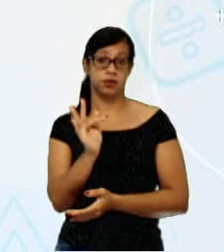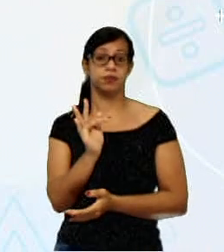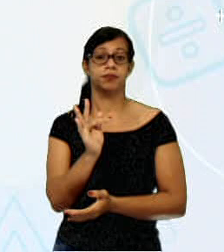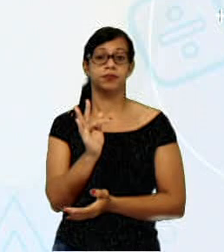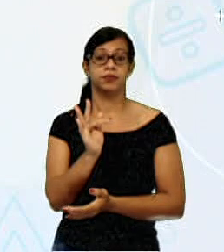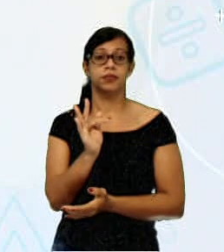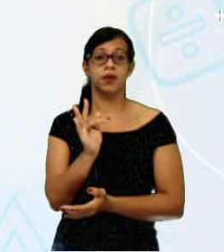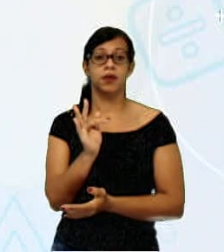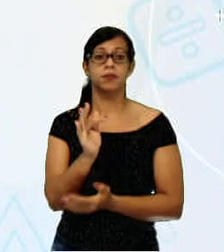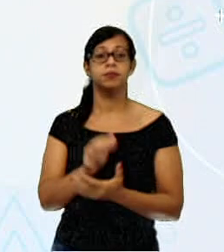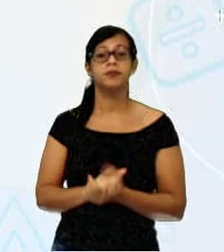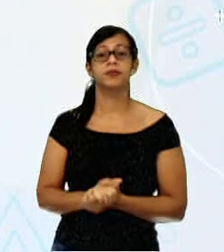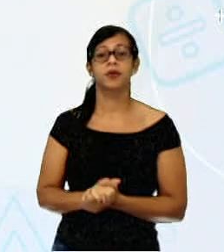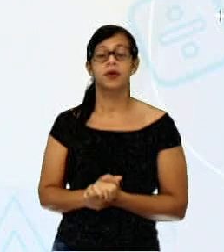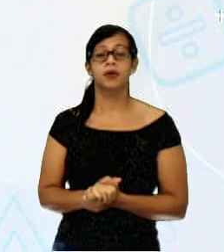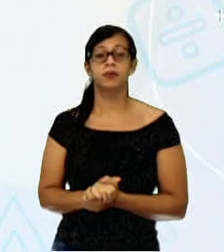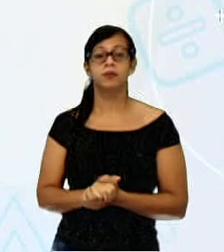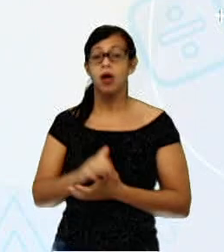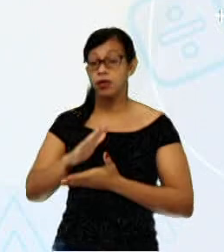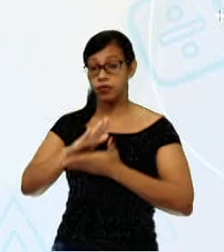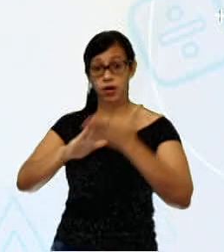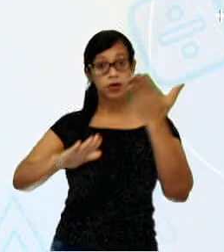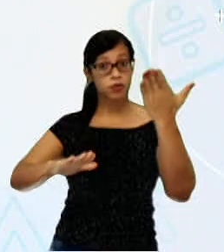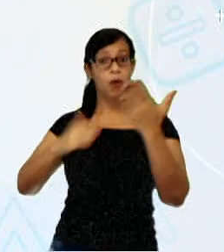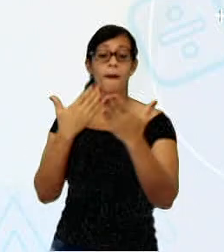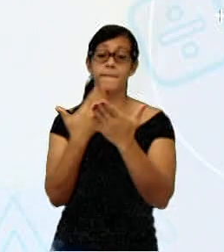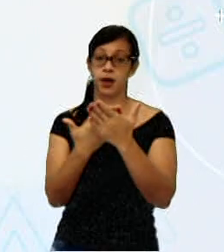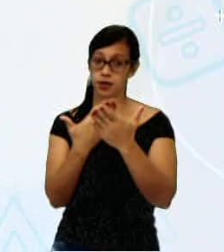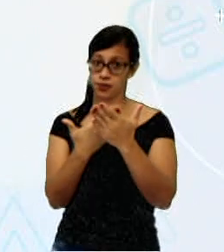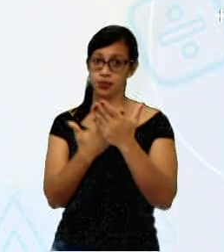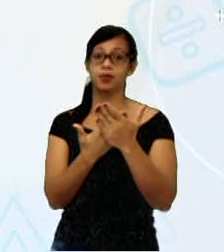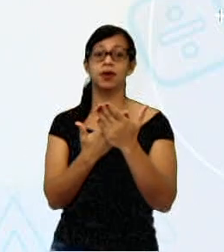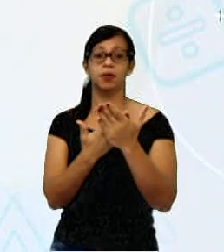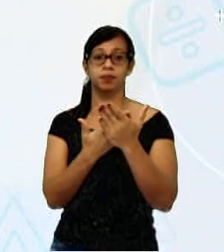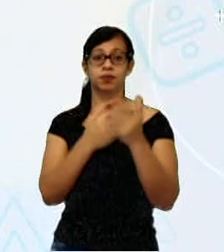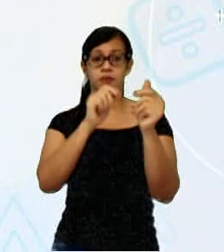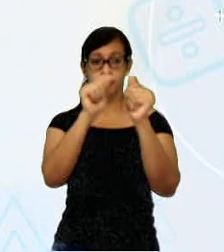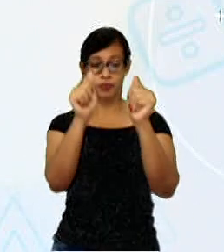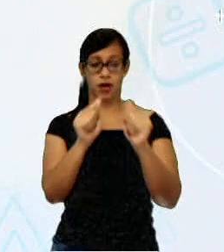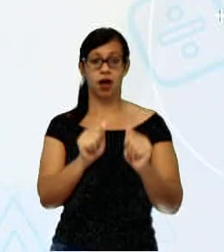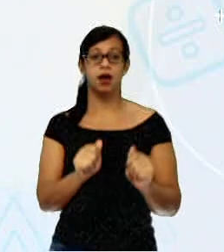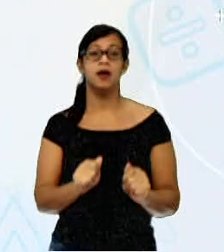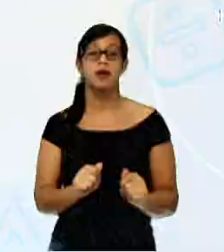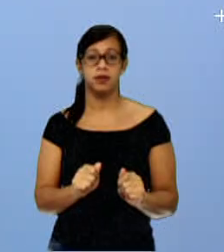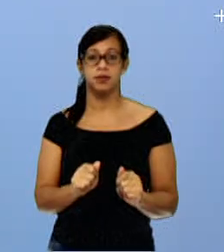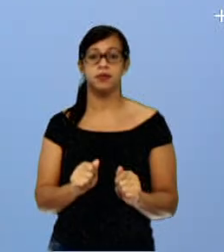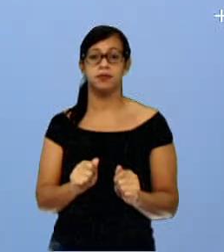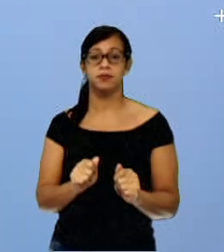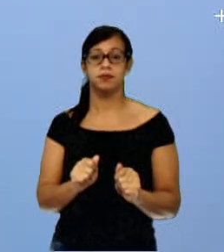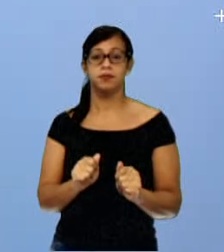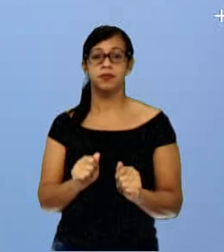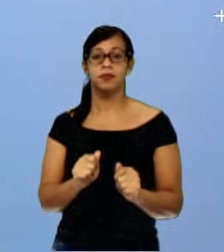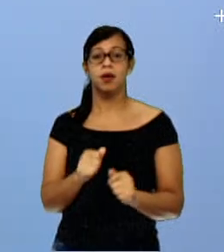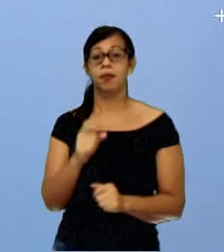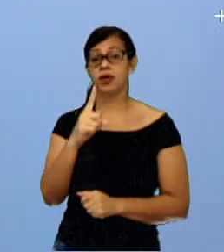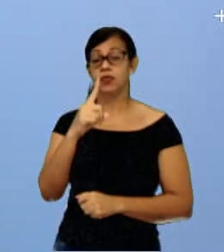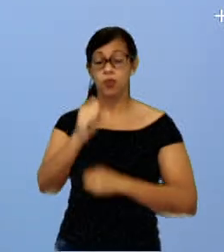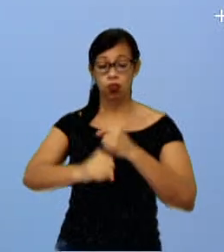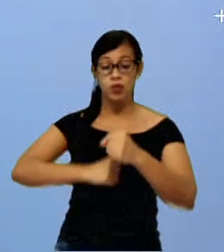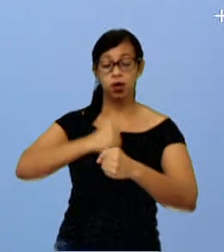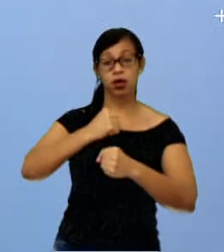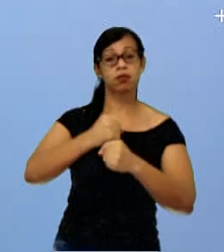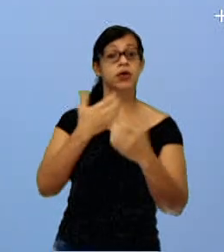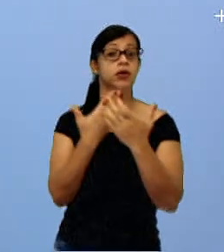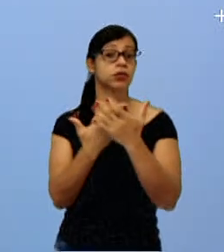desenho e pintura, de 1980 a 1981. Ele passou um ano na França estudando e isso realmente